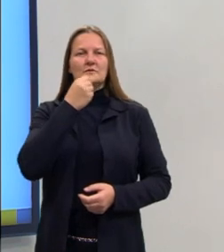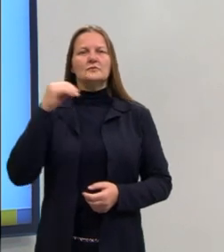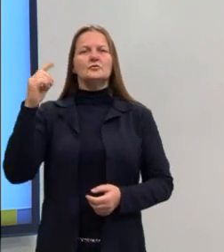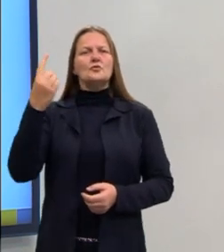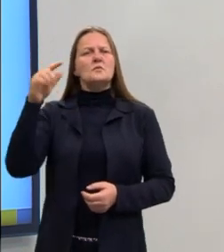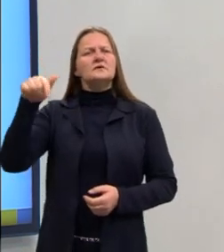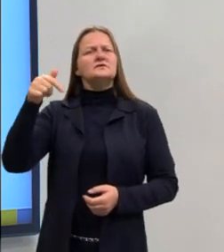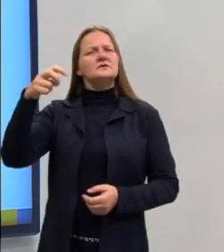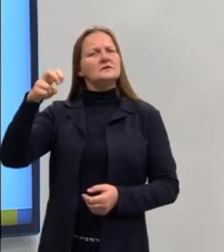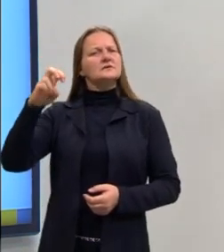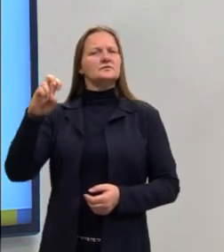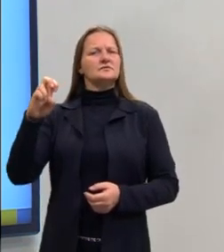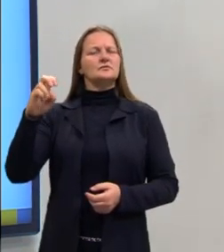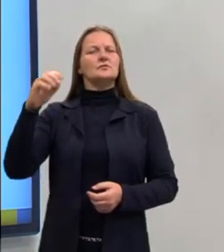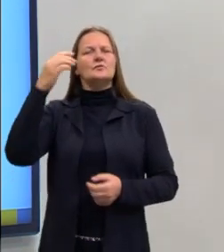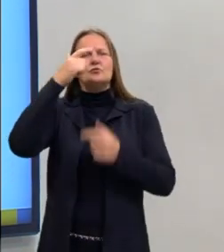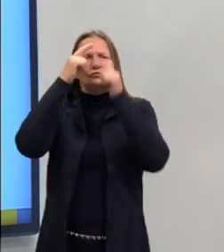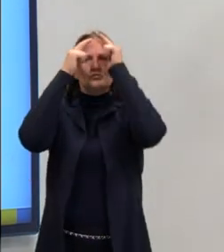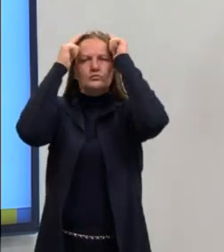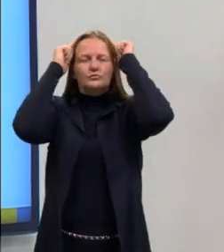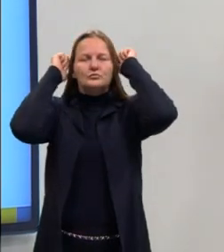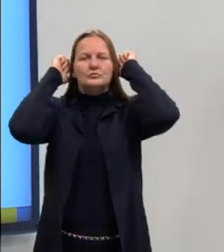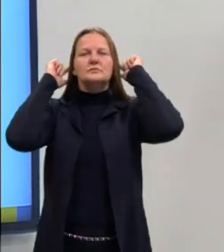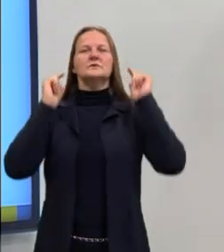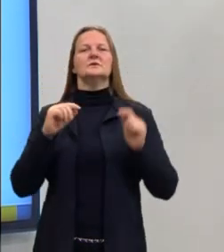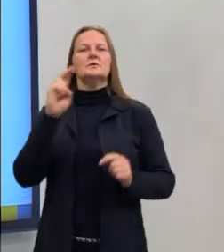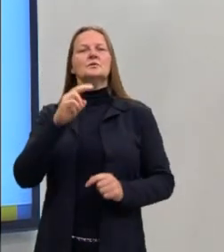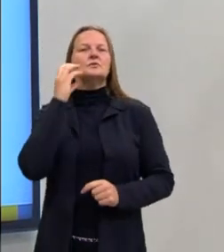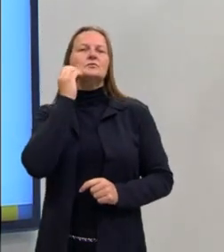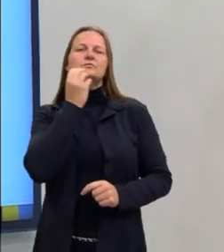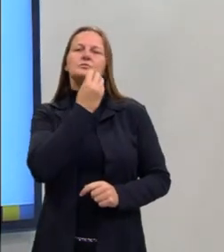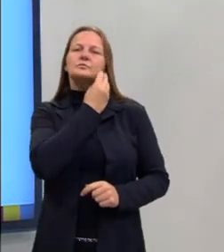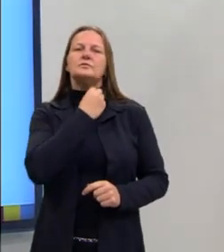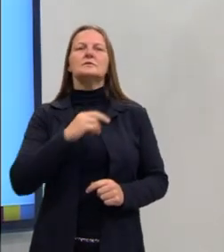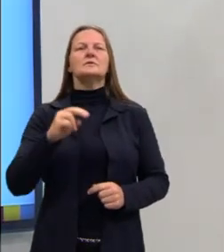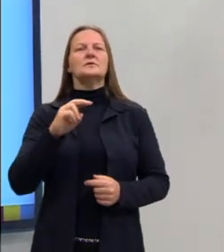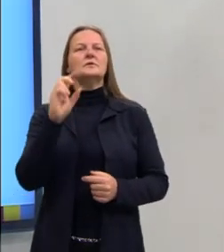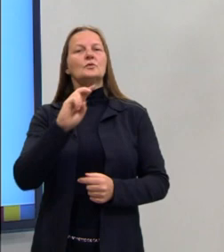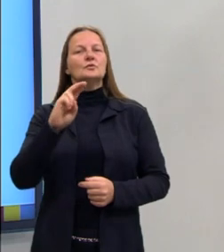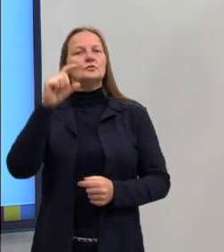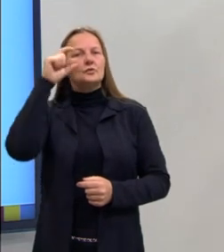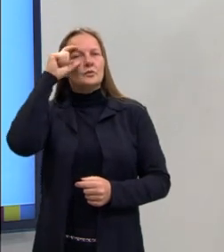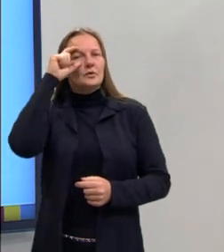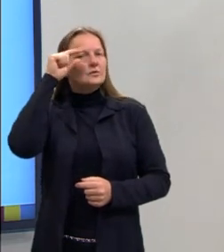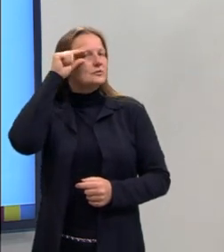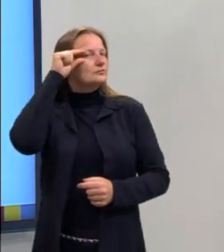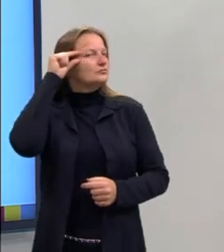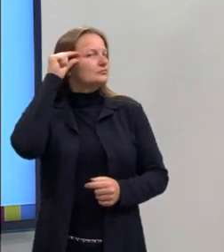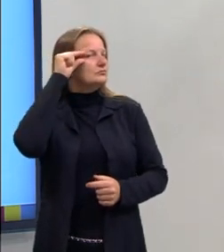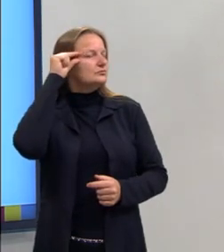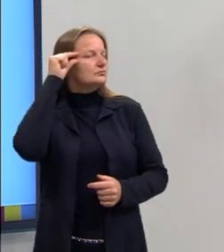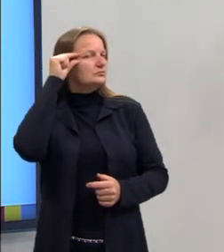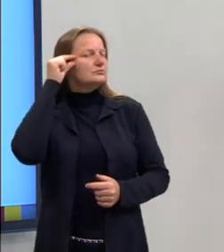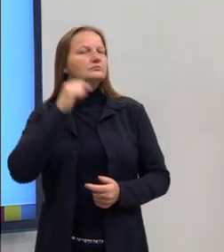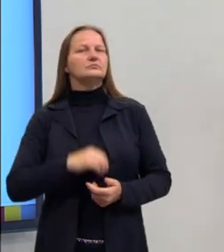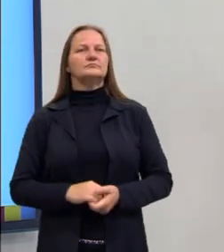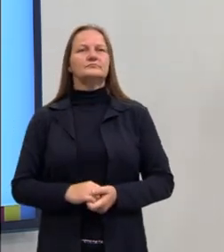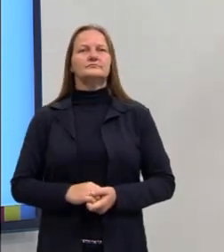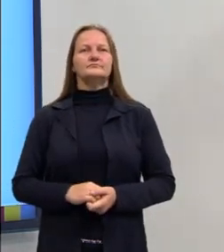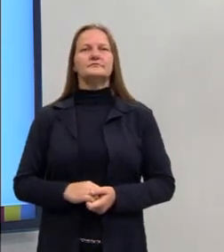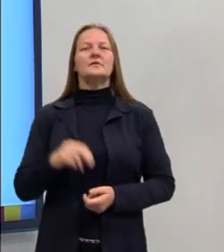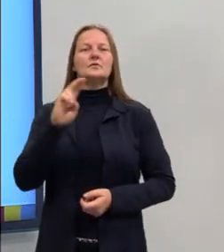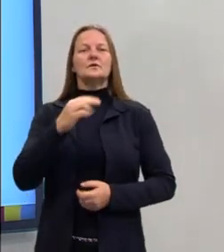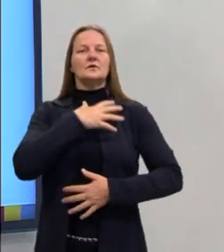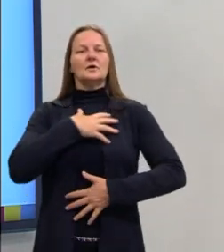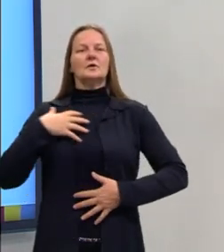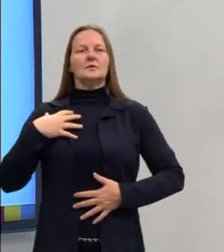,75m, tenho cabelos curtos, uso barba e também tenho óculos de hastes largas, certo? Estou